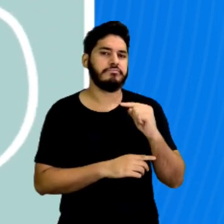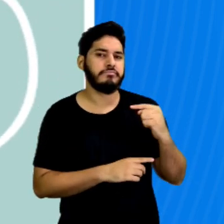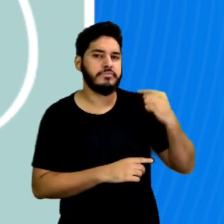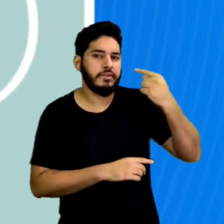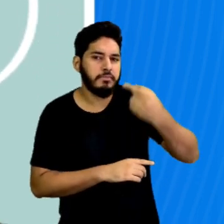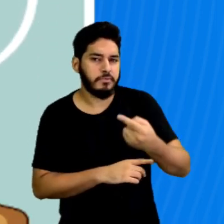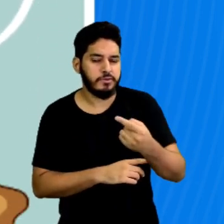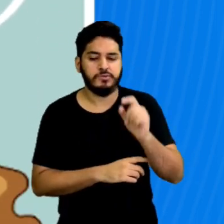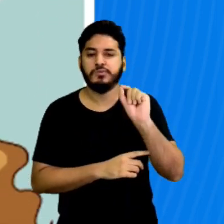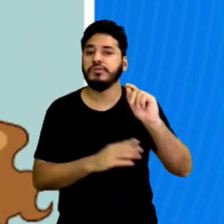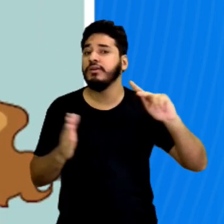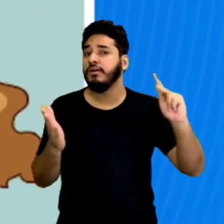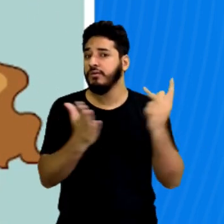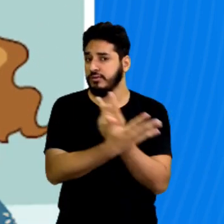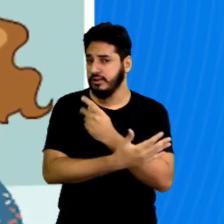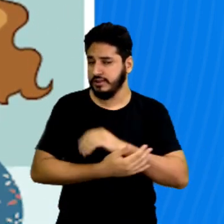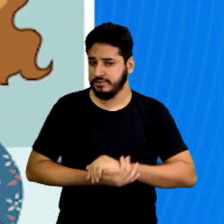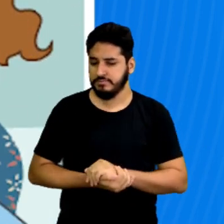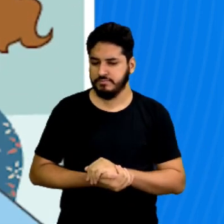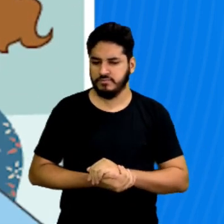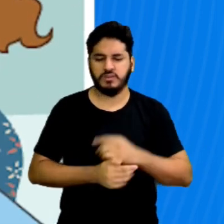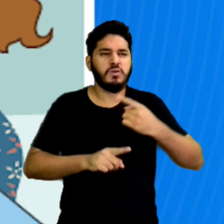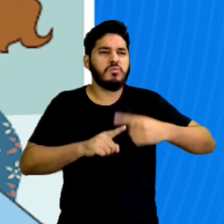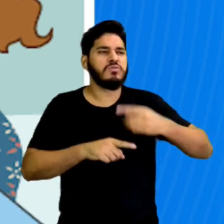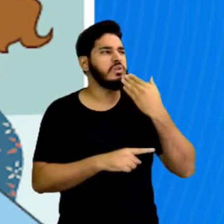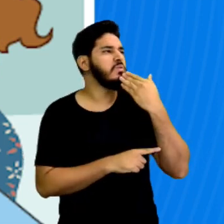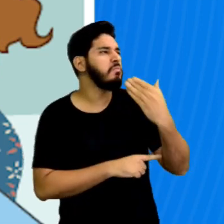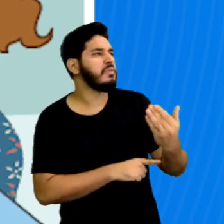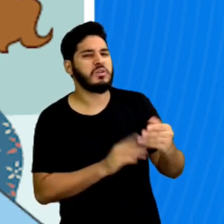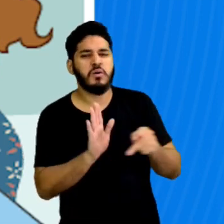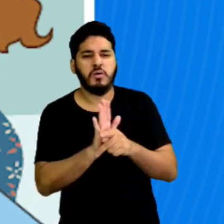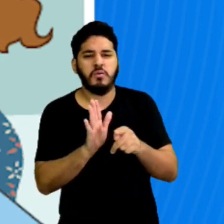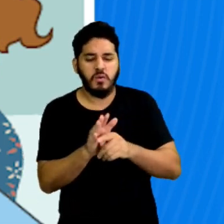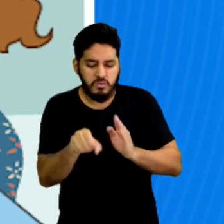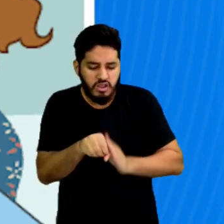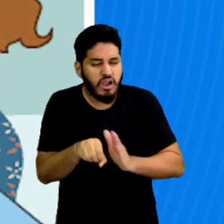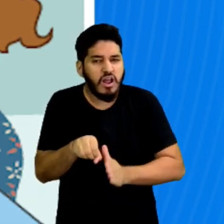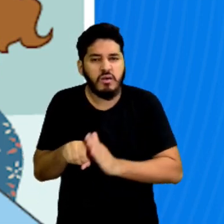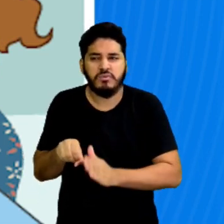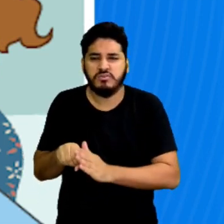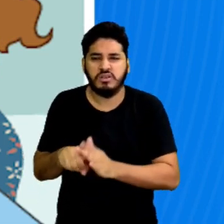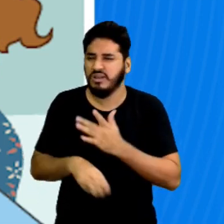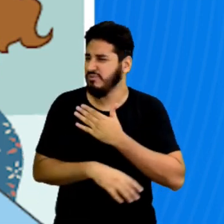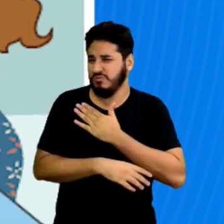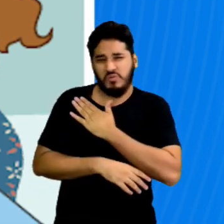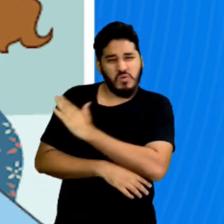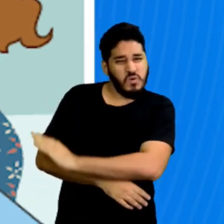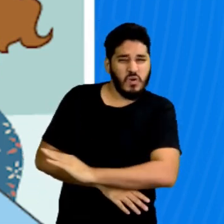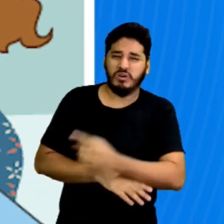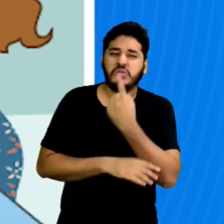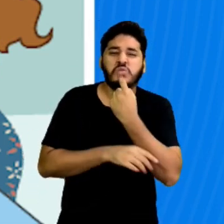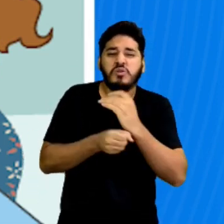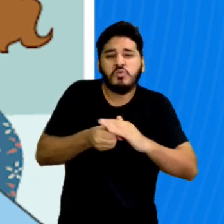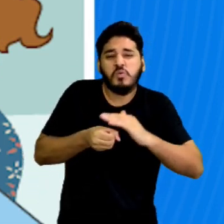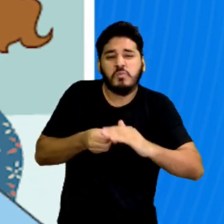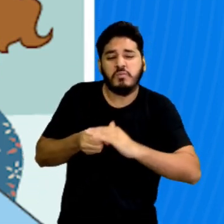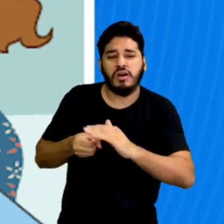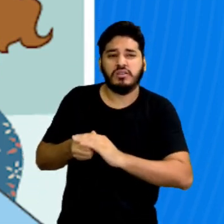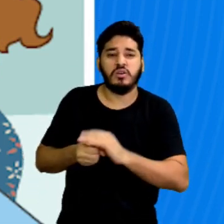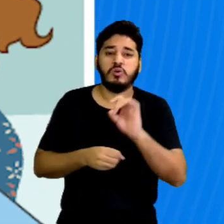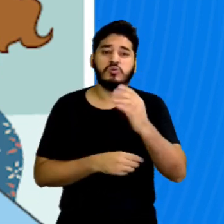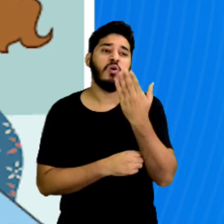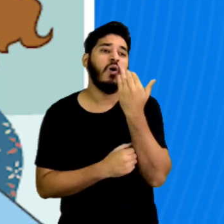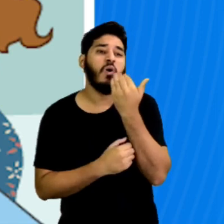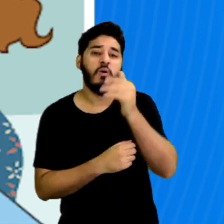realmente acontece? Por que você não pediu de calabresa? Eu não gosto de tomate. E eu só como